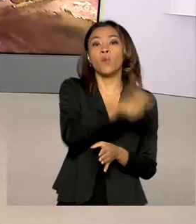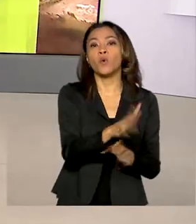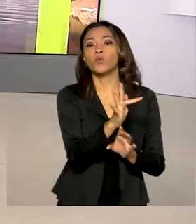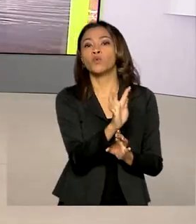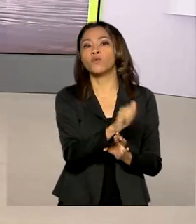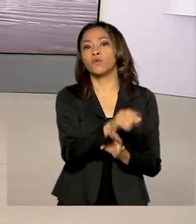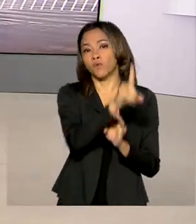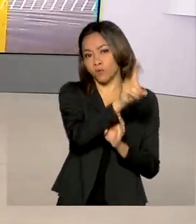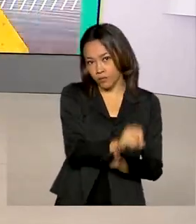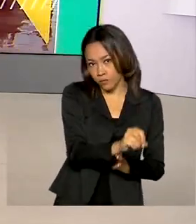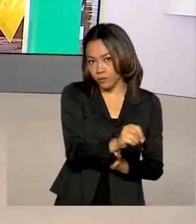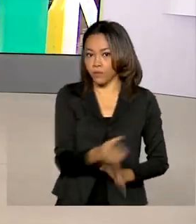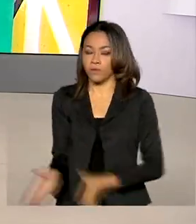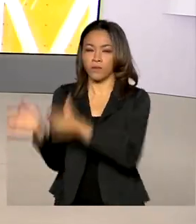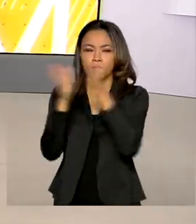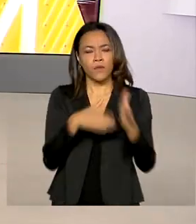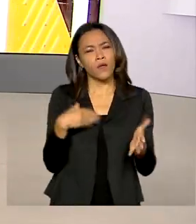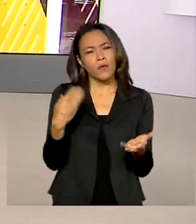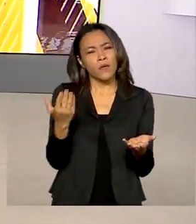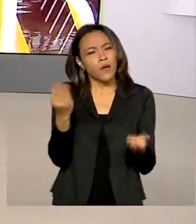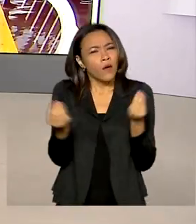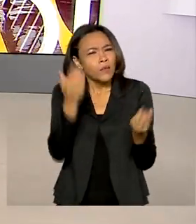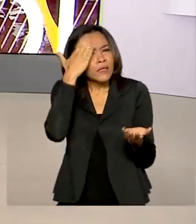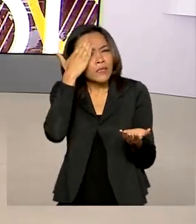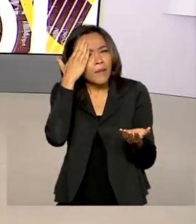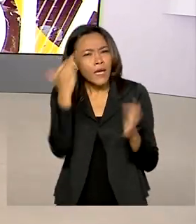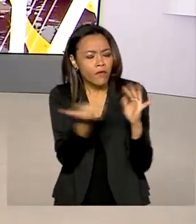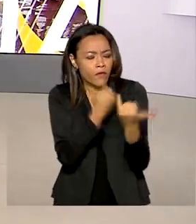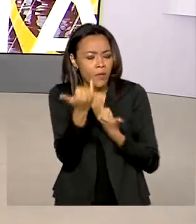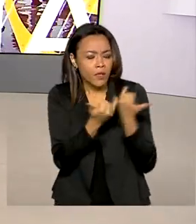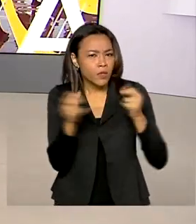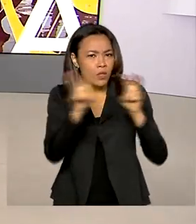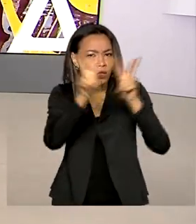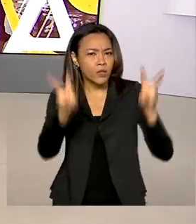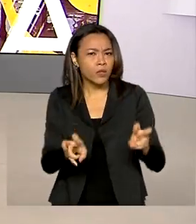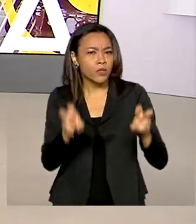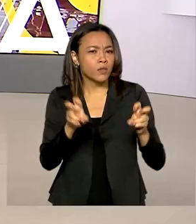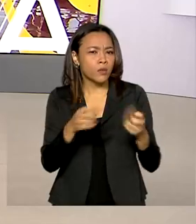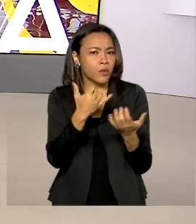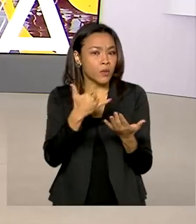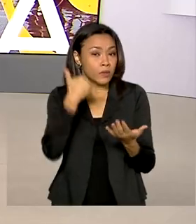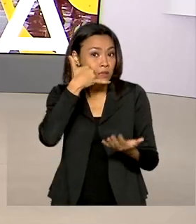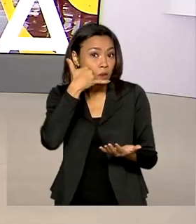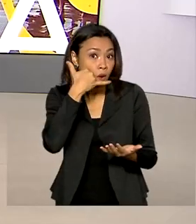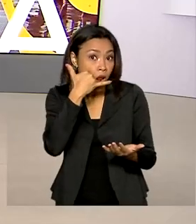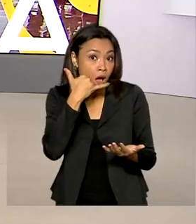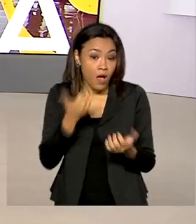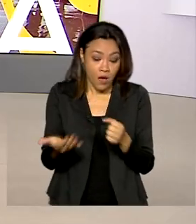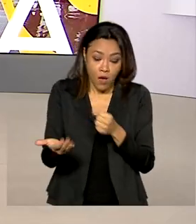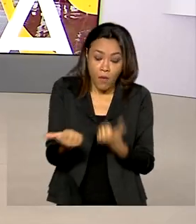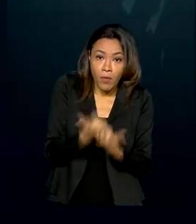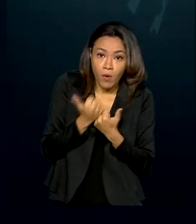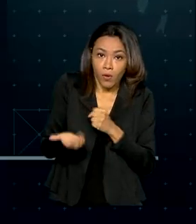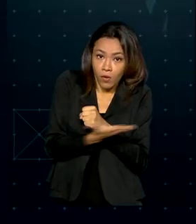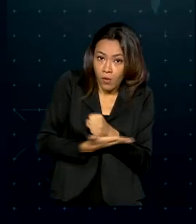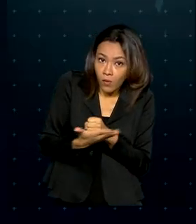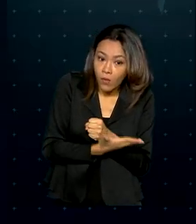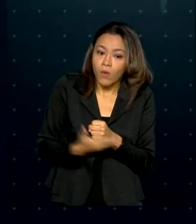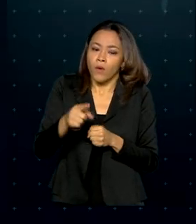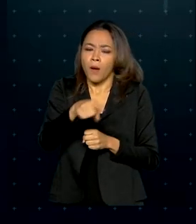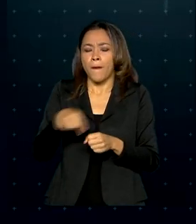Uma maneira de saber pelo celular informações atualizadas sobre a atenção primária. Profissionais de saúde,